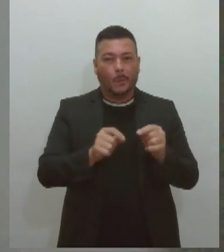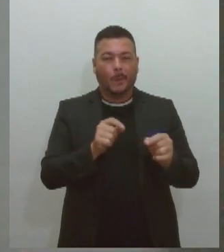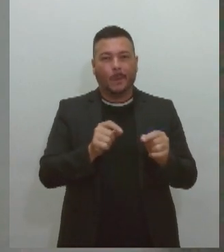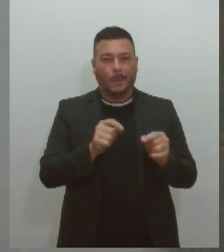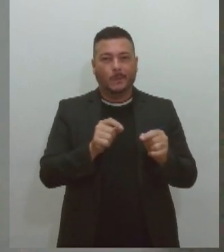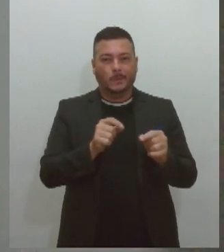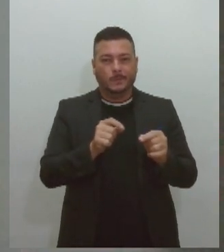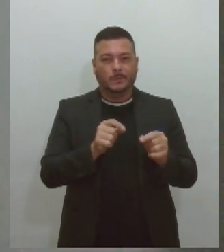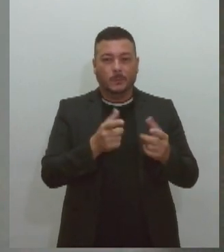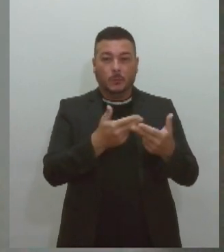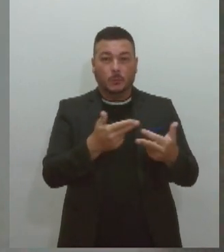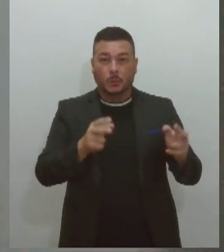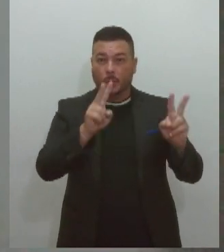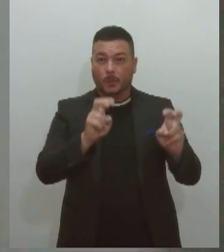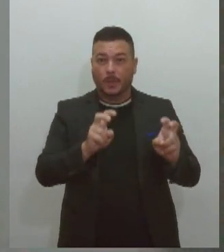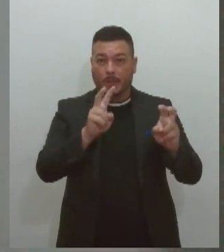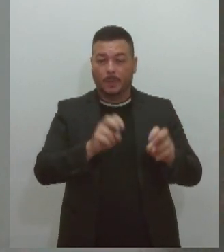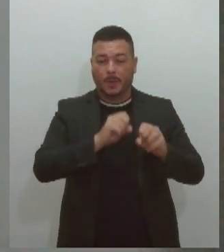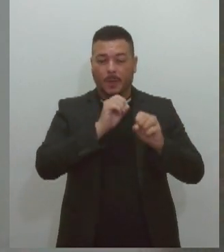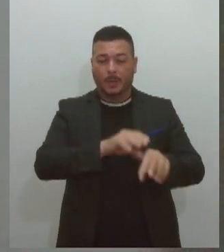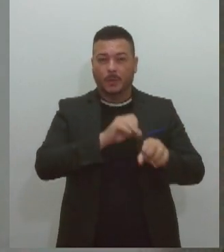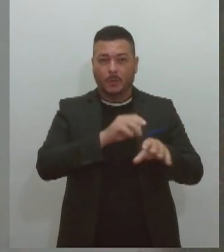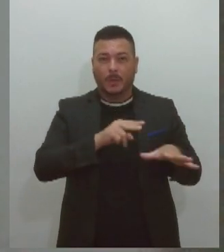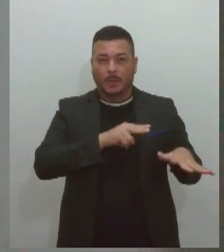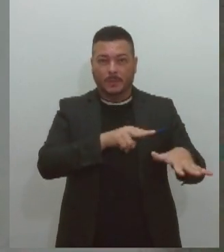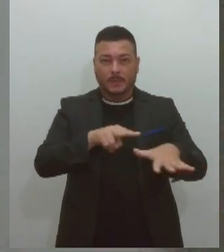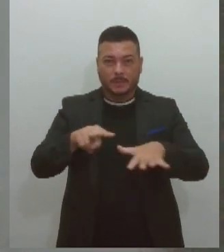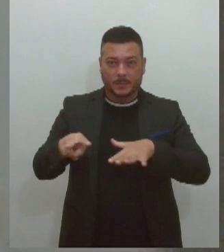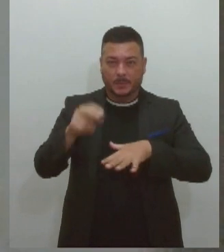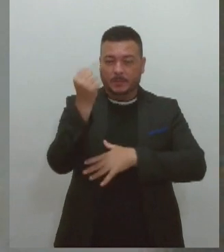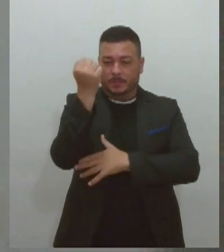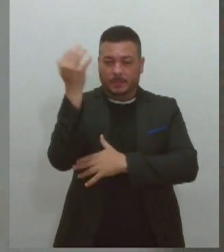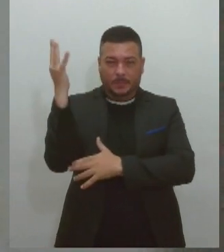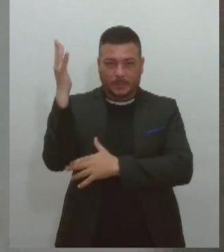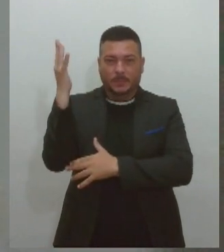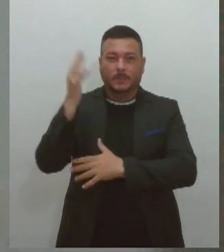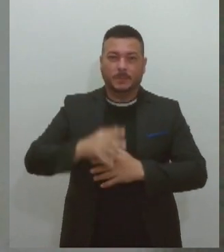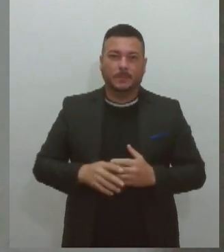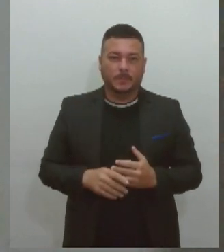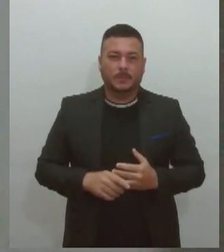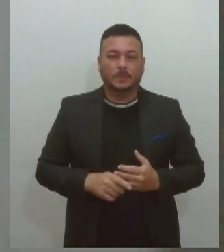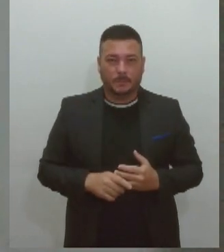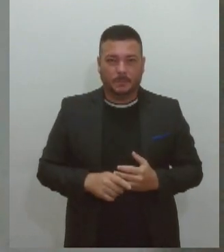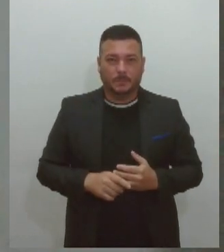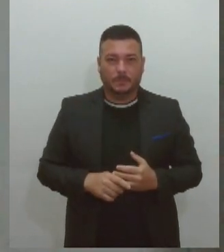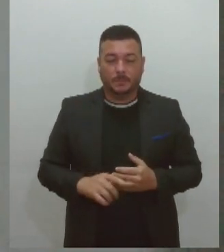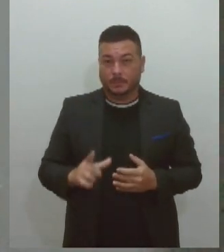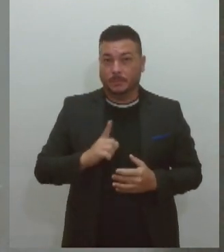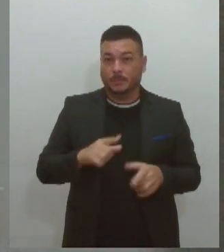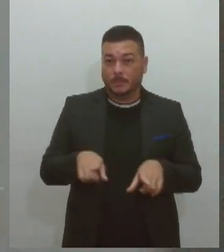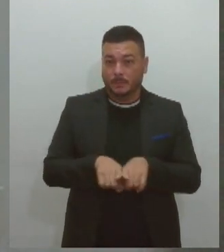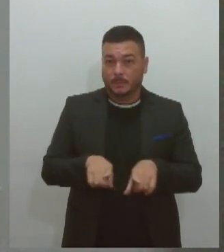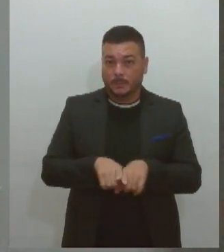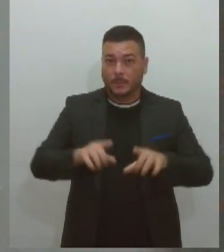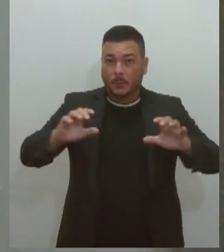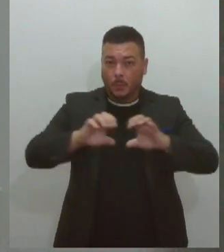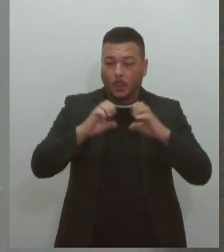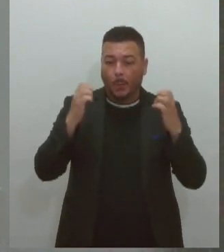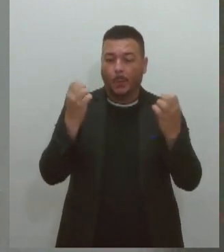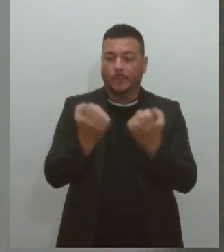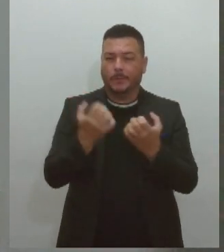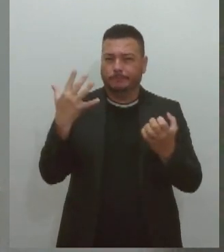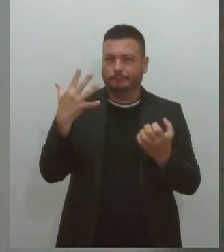educação ambiental na semana, né? do meio ambiente pela SEMAC, hoje tivemos um evento muito bonito em